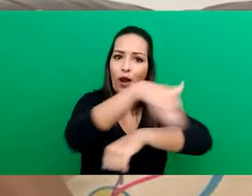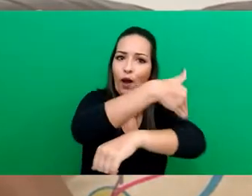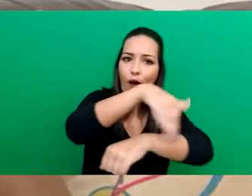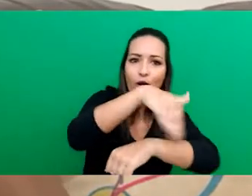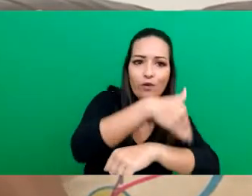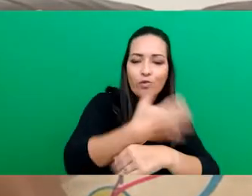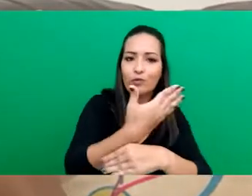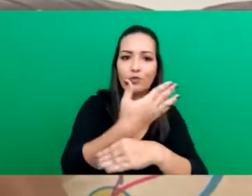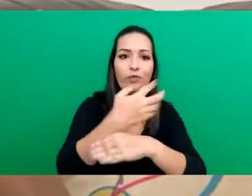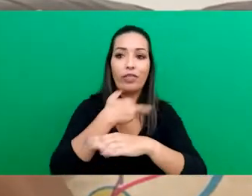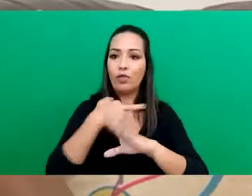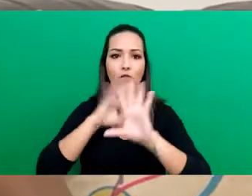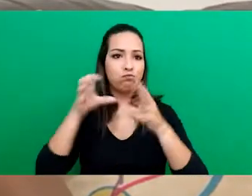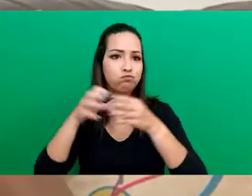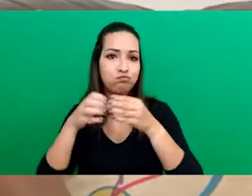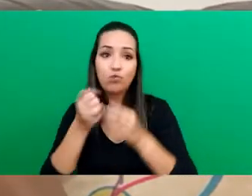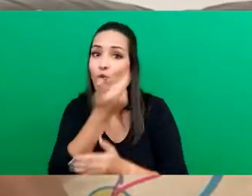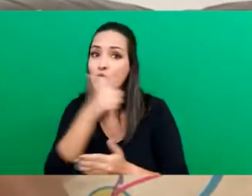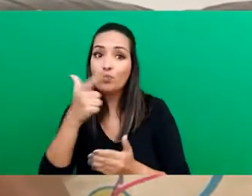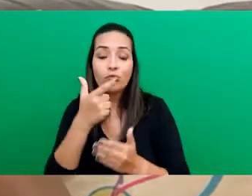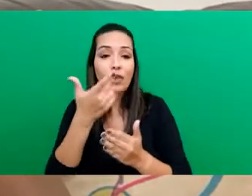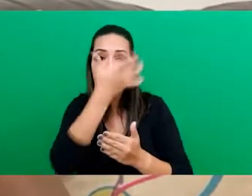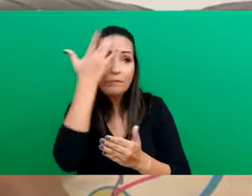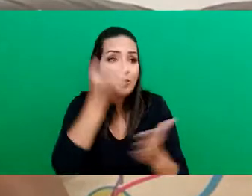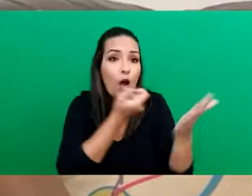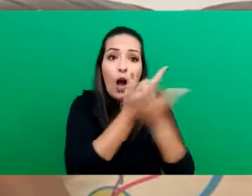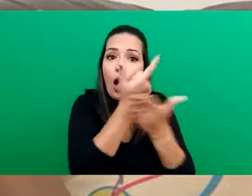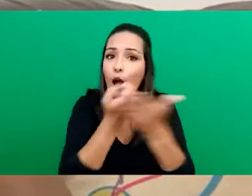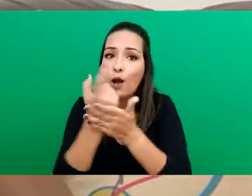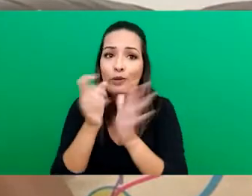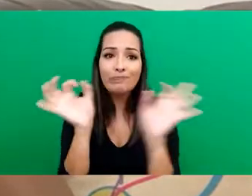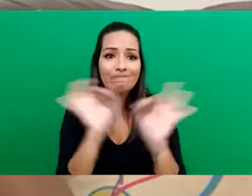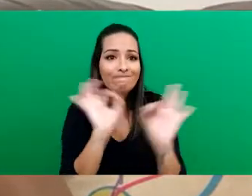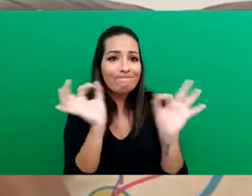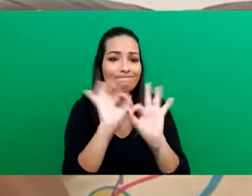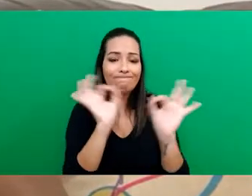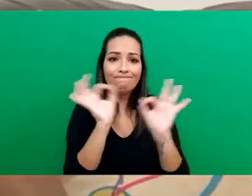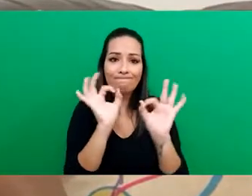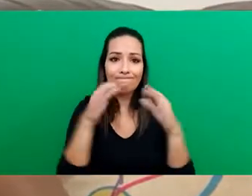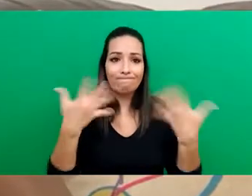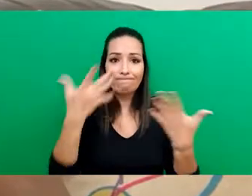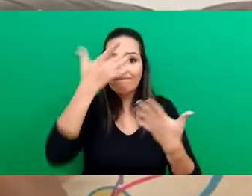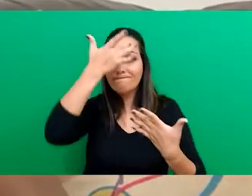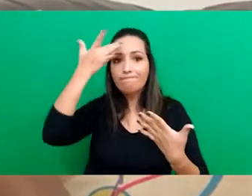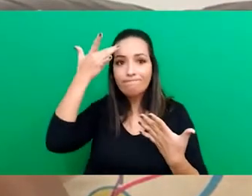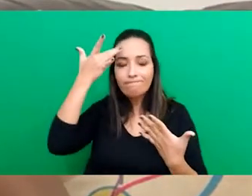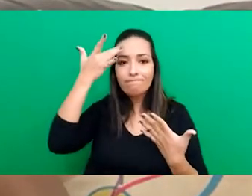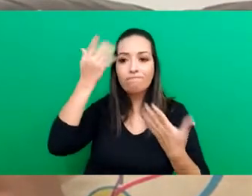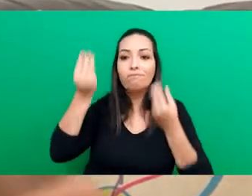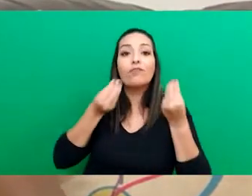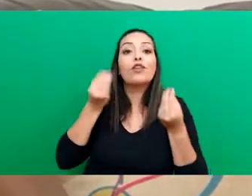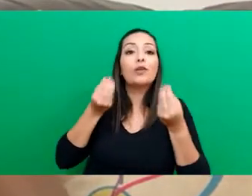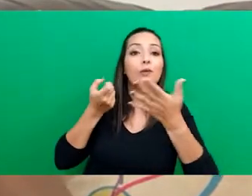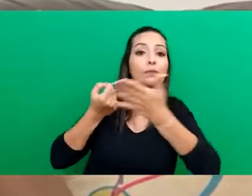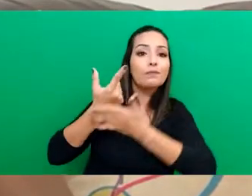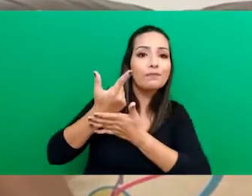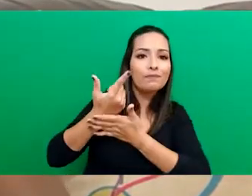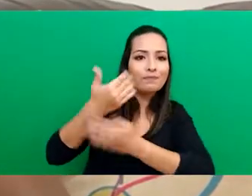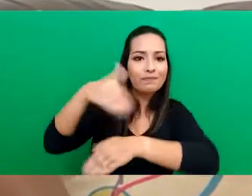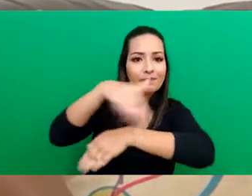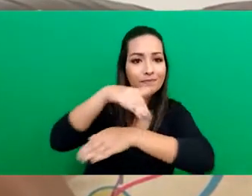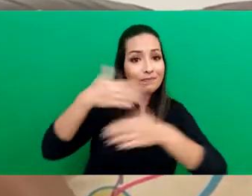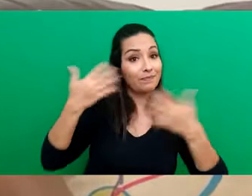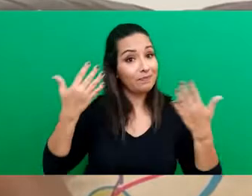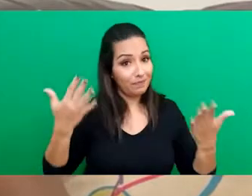pode aglomerar, não tem comprador, não tem pessoa que pode ir e comprar.